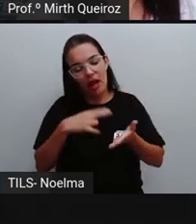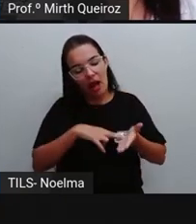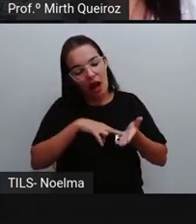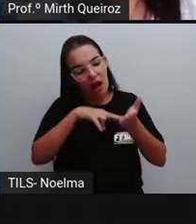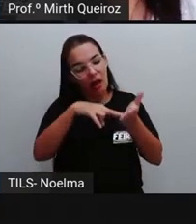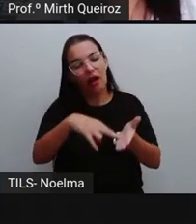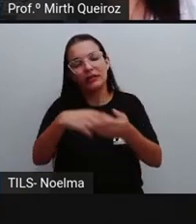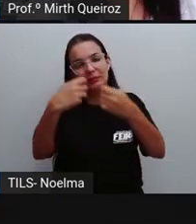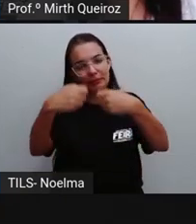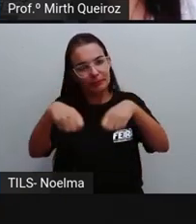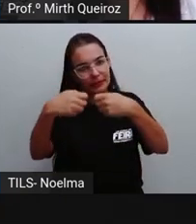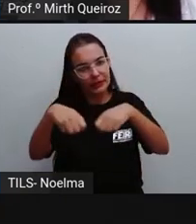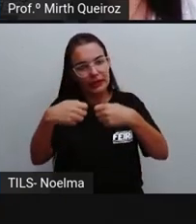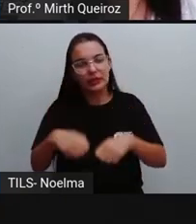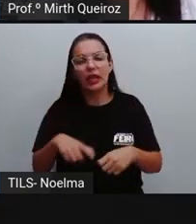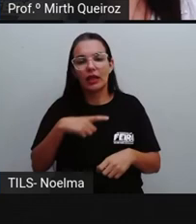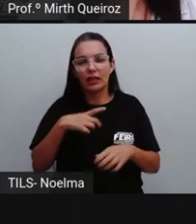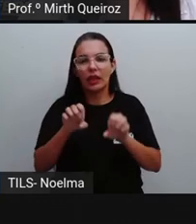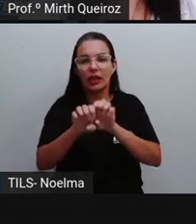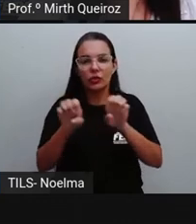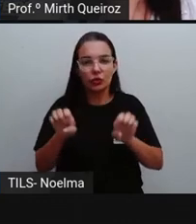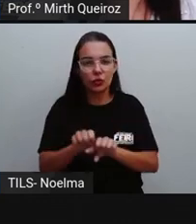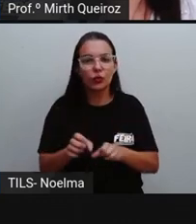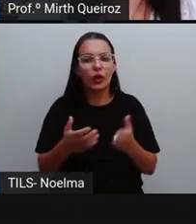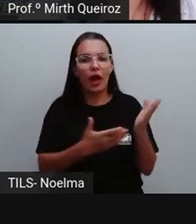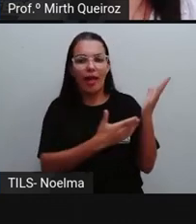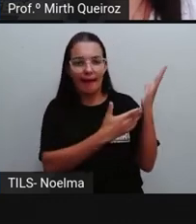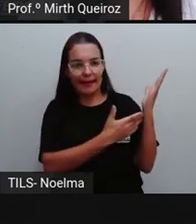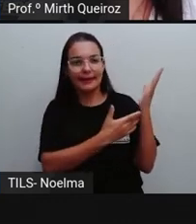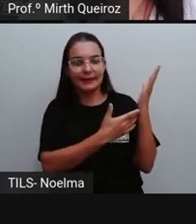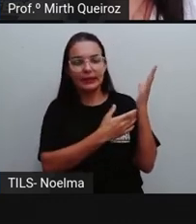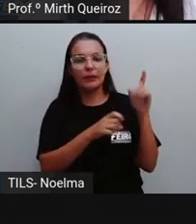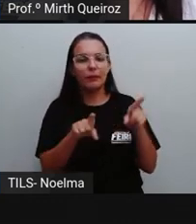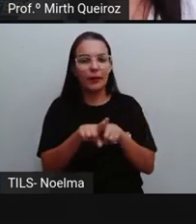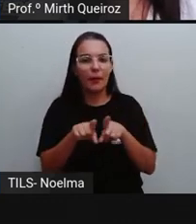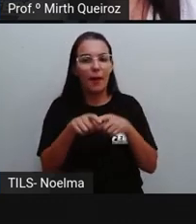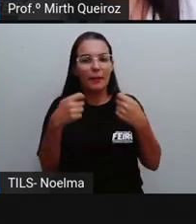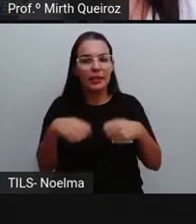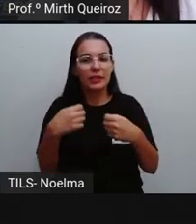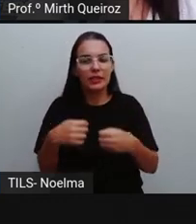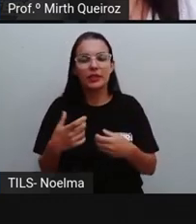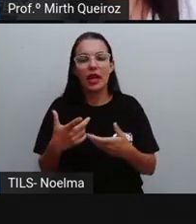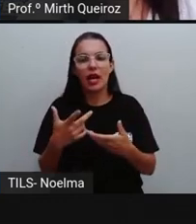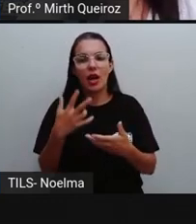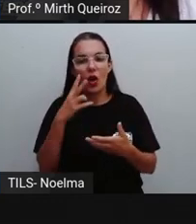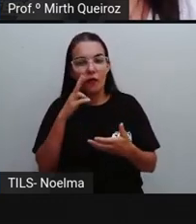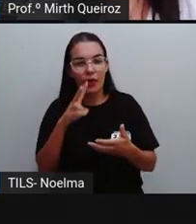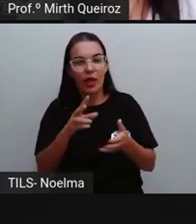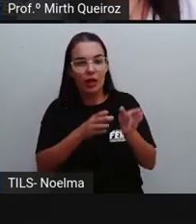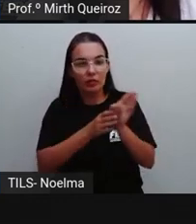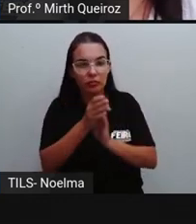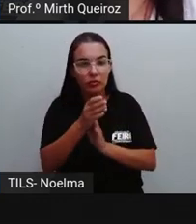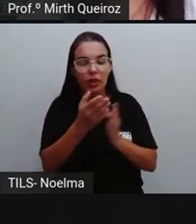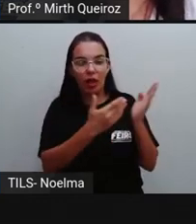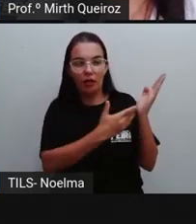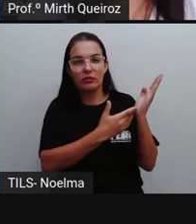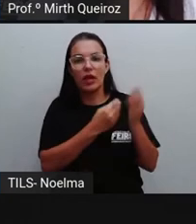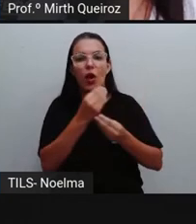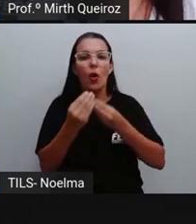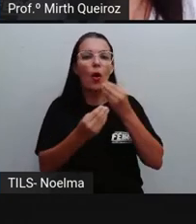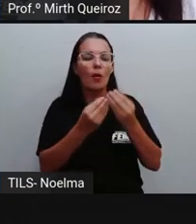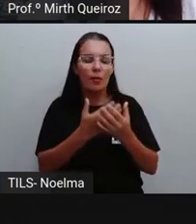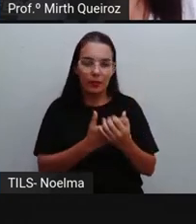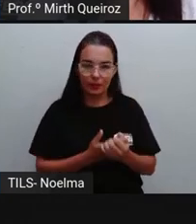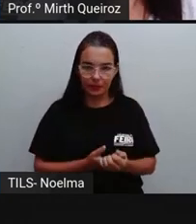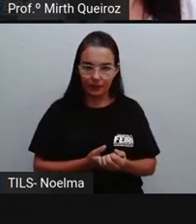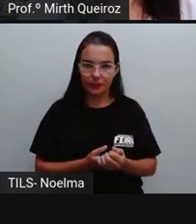a carta argumentativa não é diferente, tem essa estrutura, a gente precisa obedecer a essa estrutura. Que estrutura seria